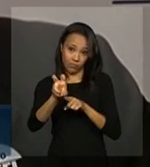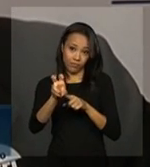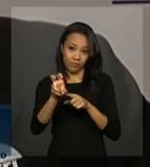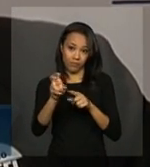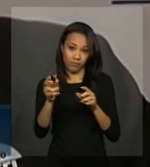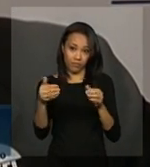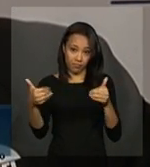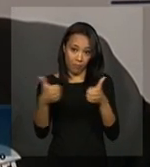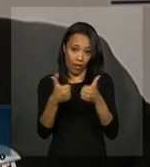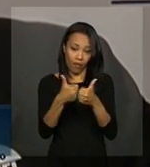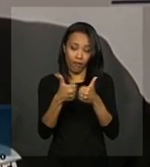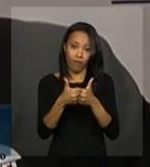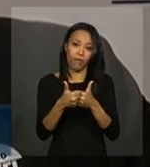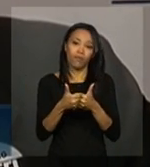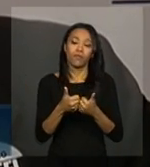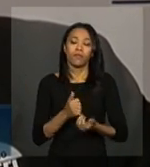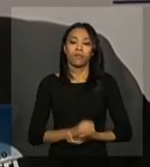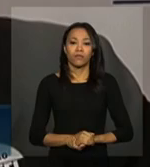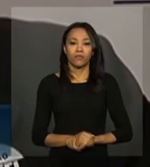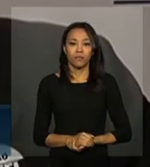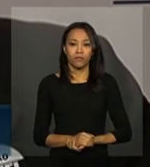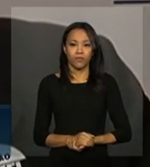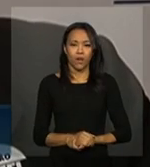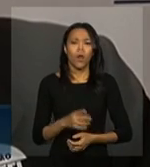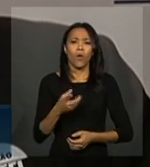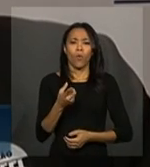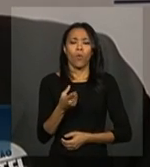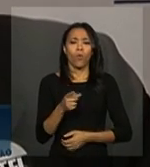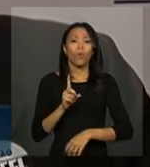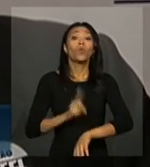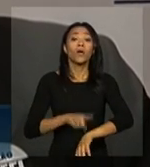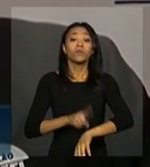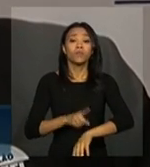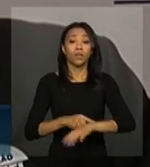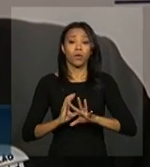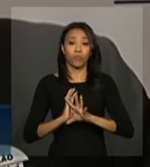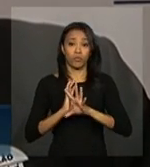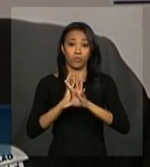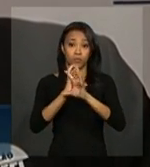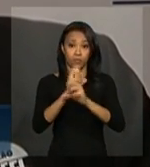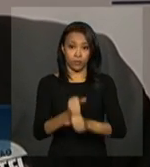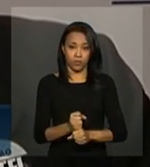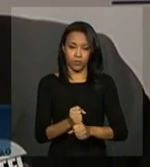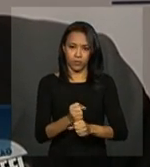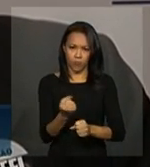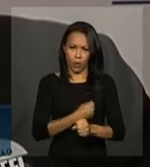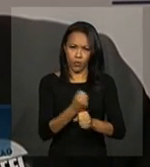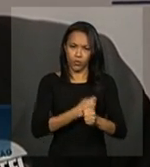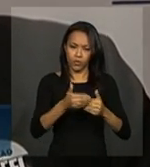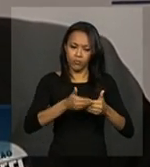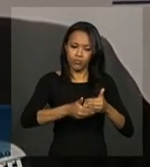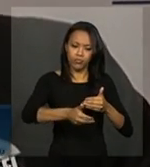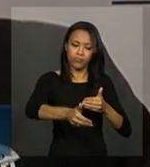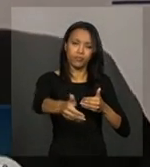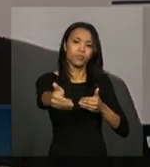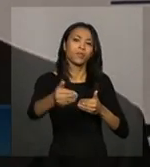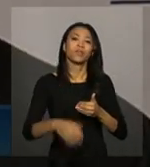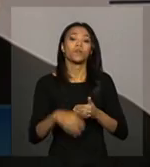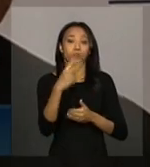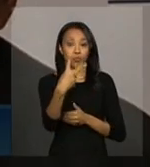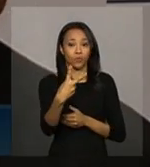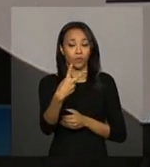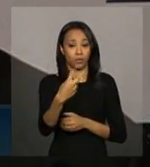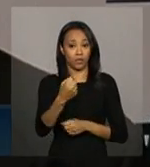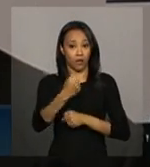E ao longo de quanto tempo vai ser esse investimento e quanto vai ser logo de início, os dois primeiros anos? Agora nós vamos